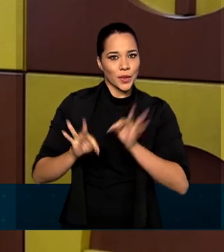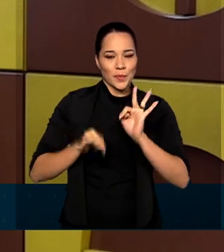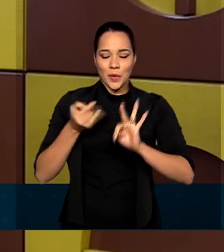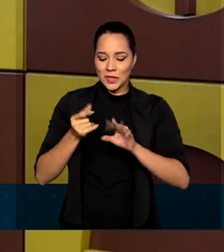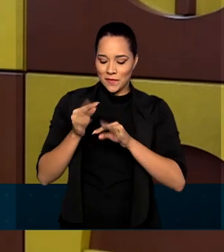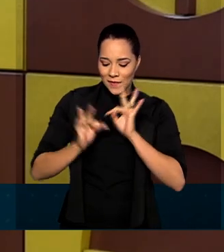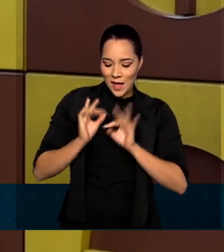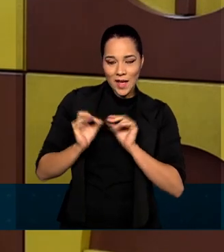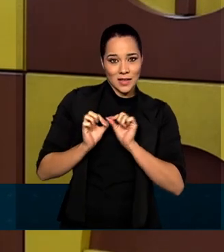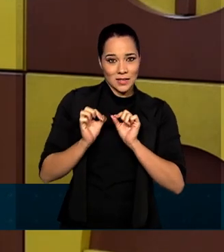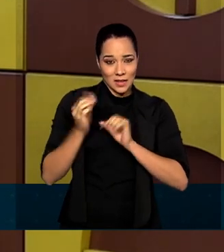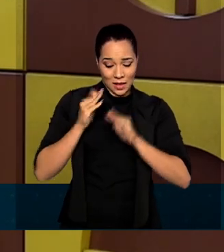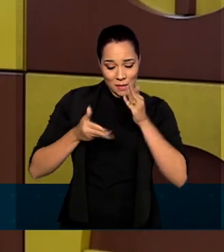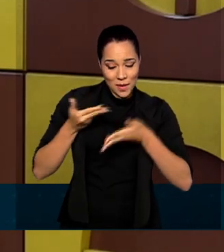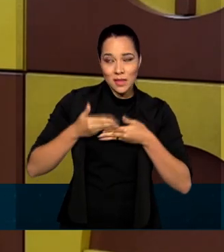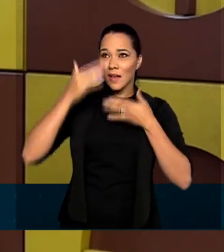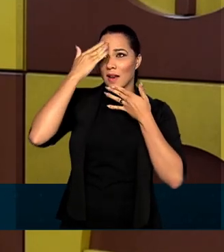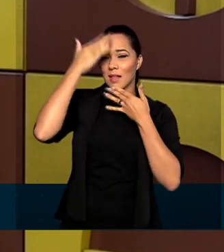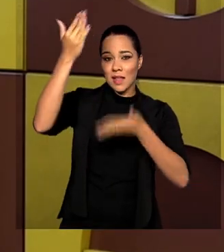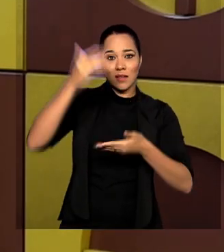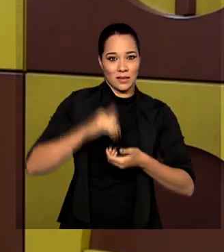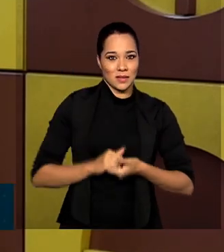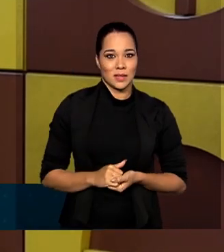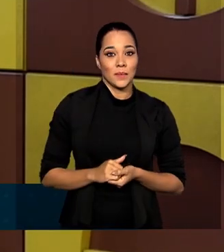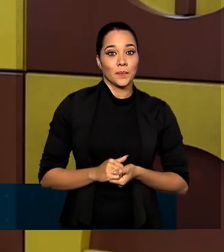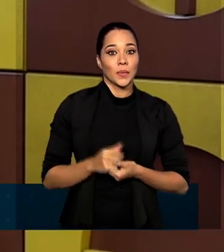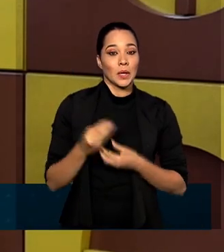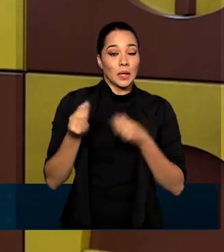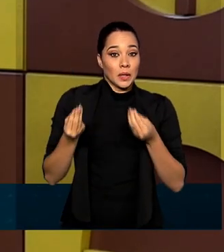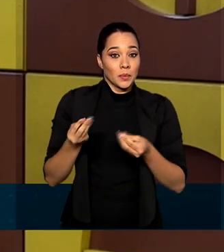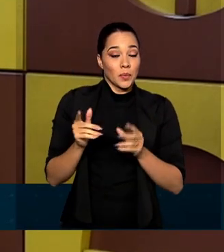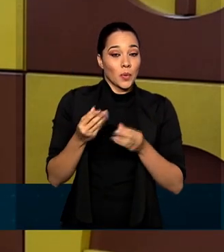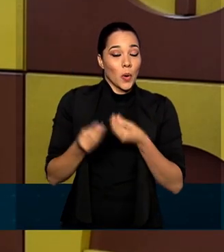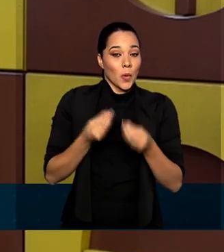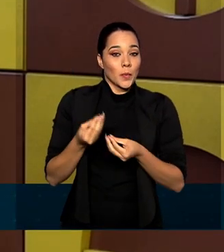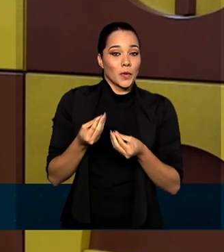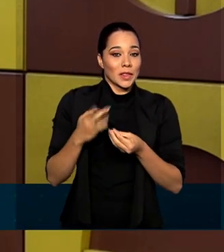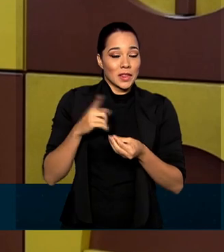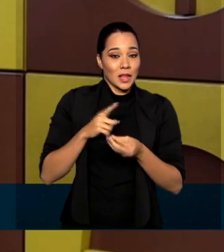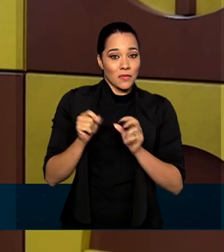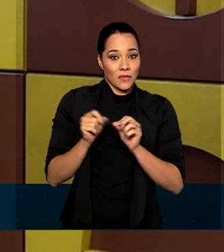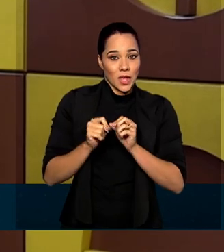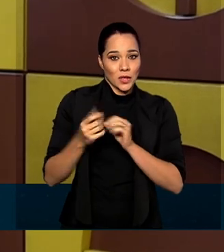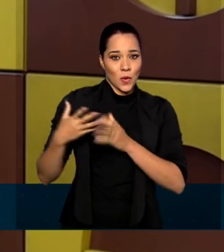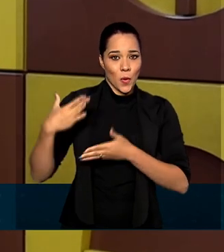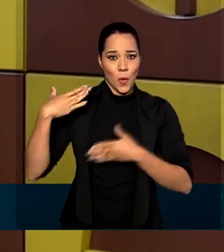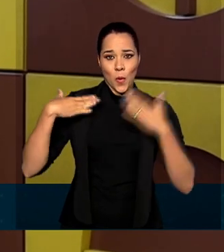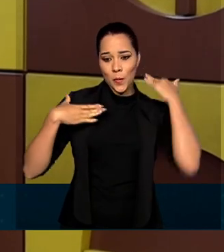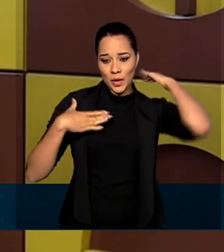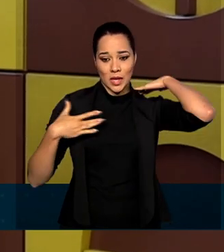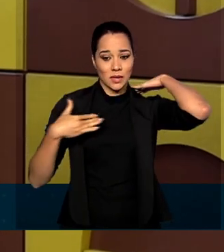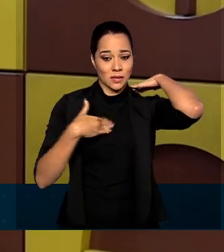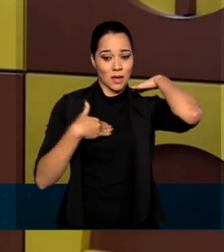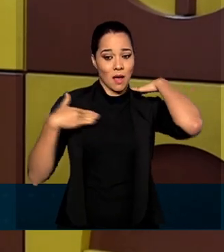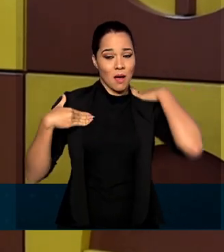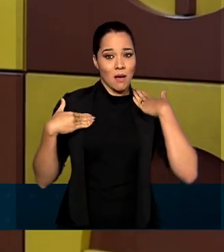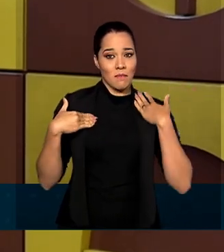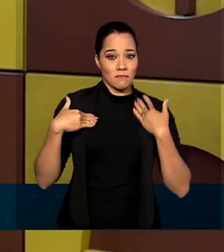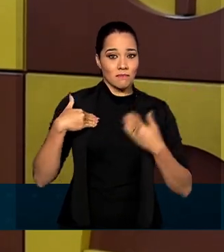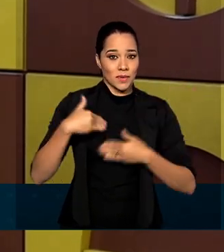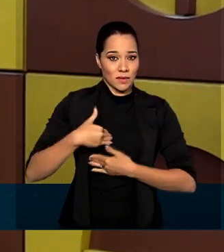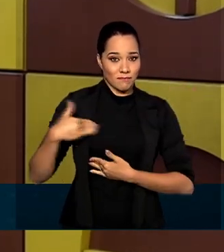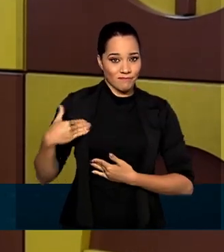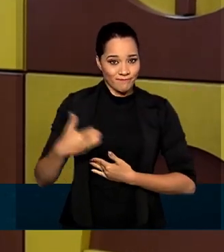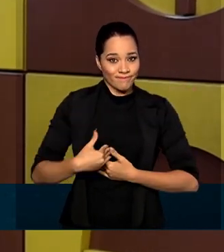agradece por ter feito. O fato de ter sido feito através de um exame preventivo, foi